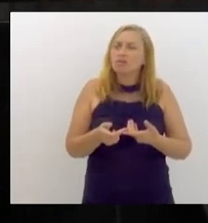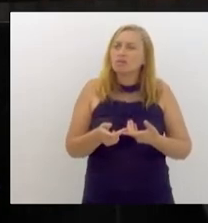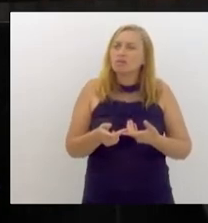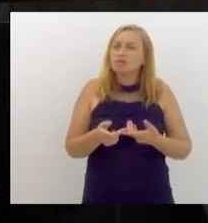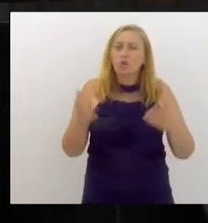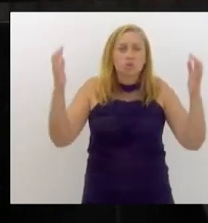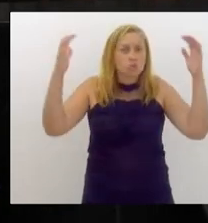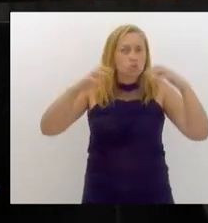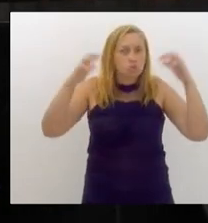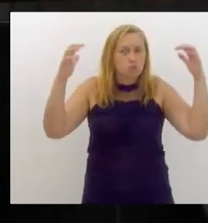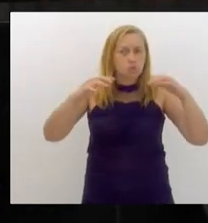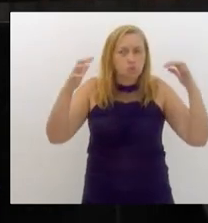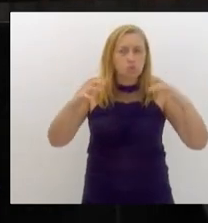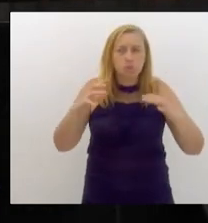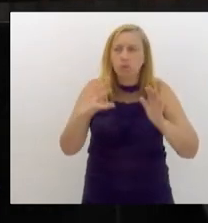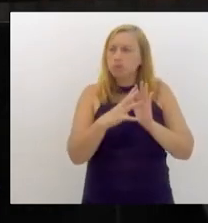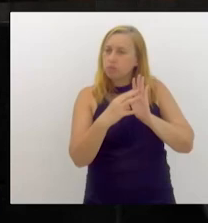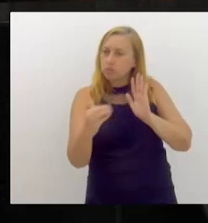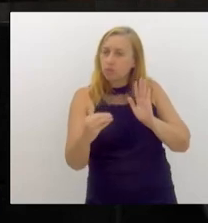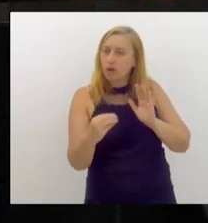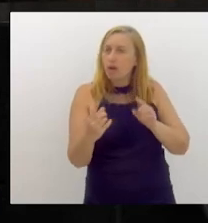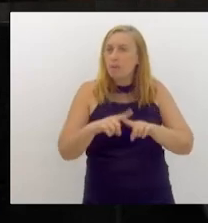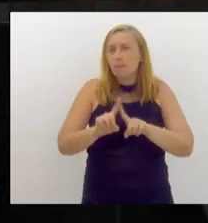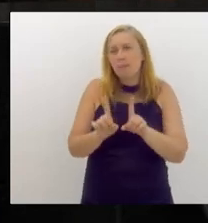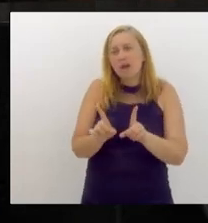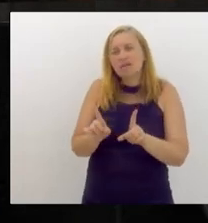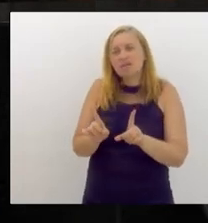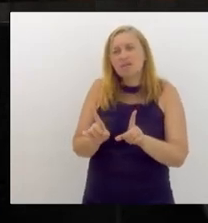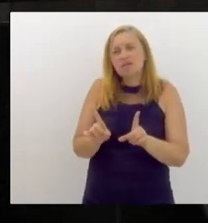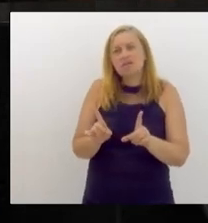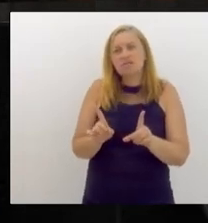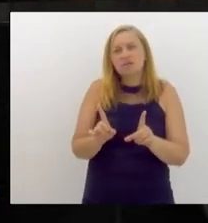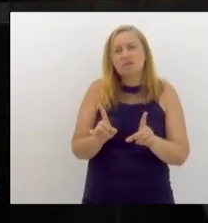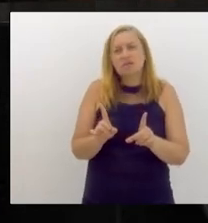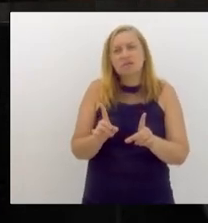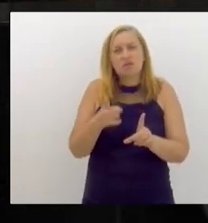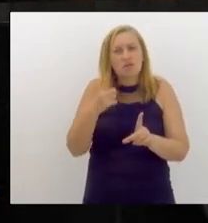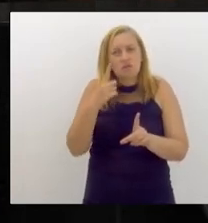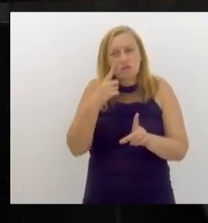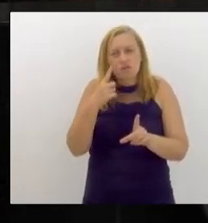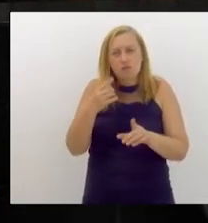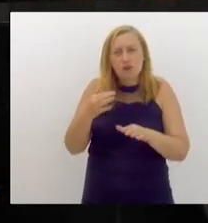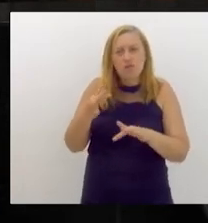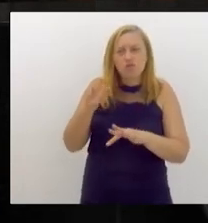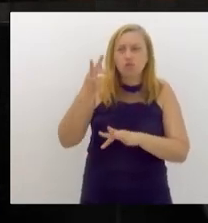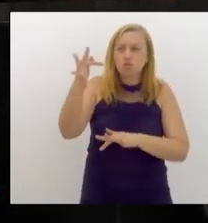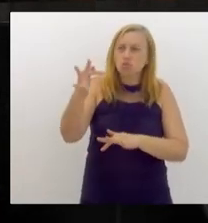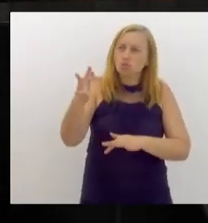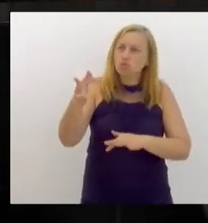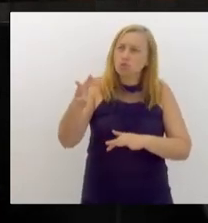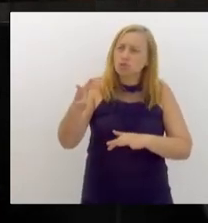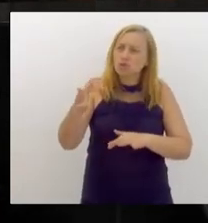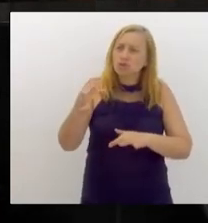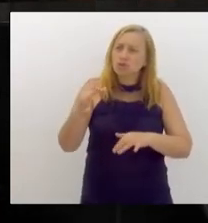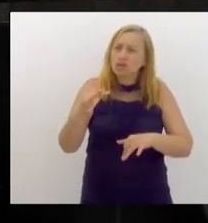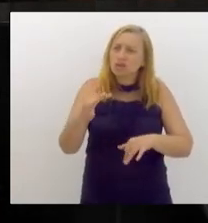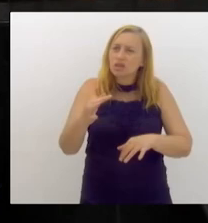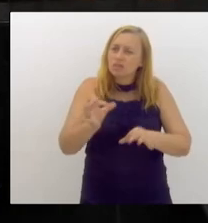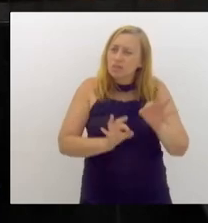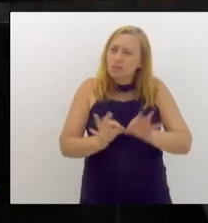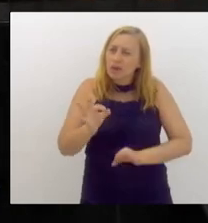chuva com o exemplo, mas a gente tem que tentar daqui para frente ter equações mais duradouras.